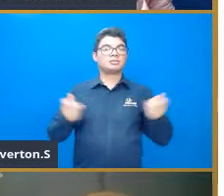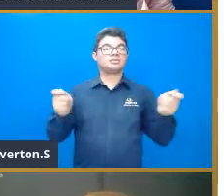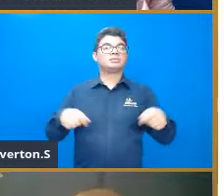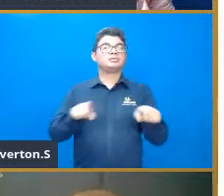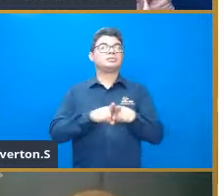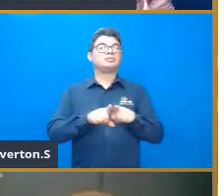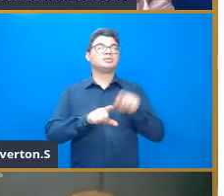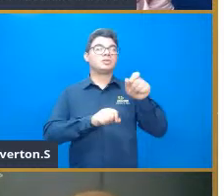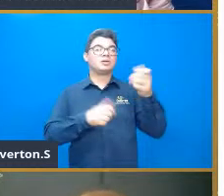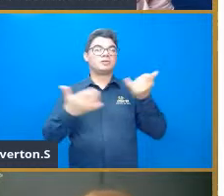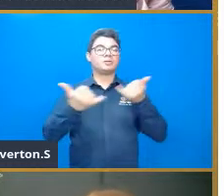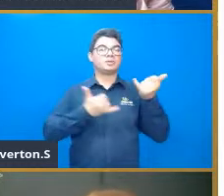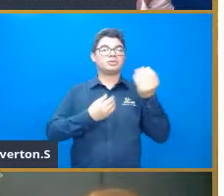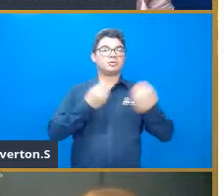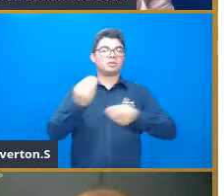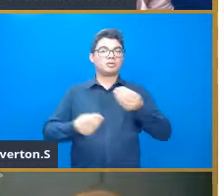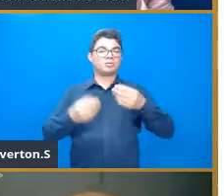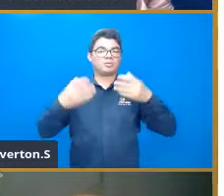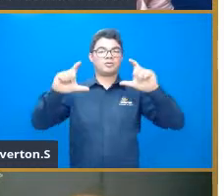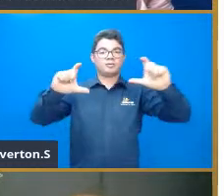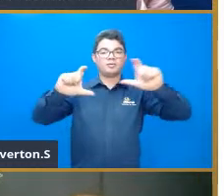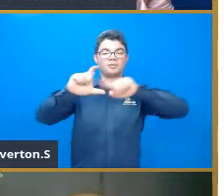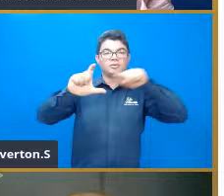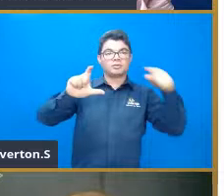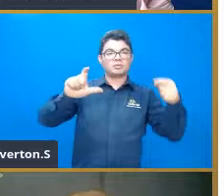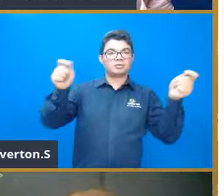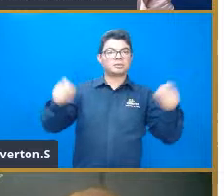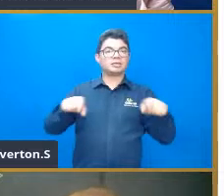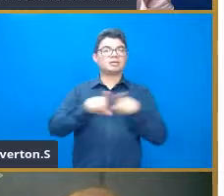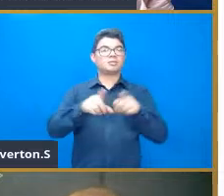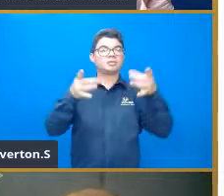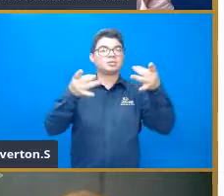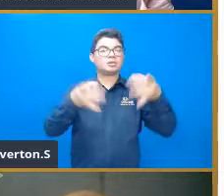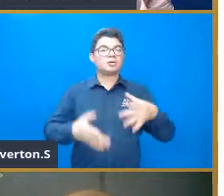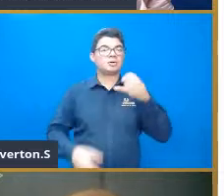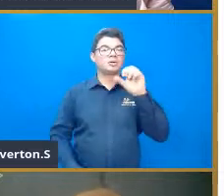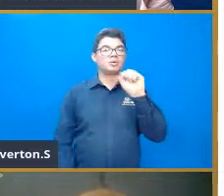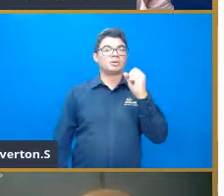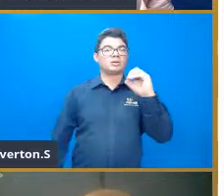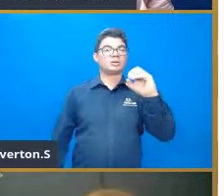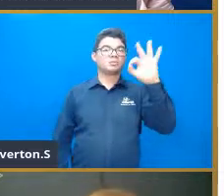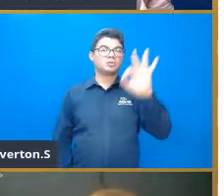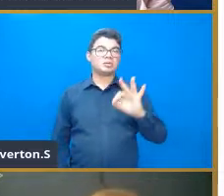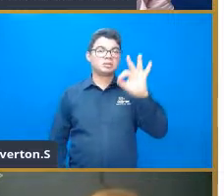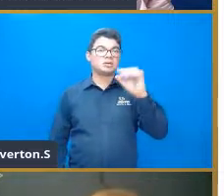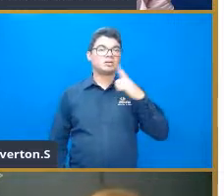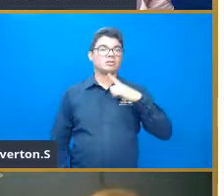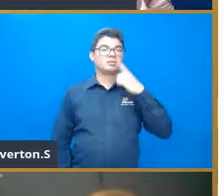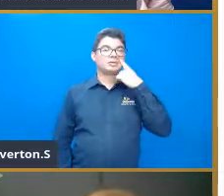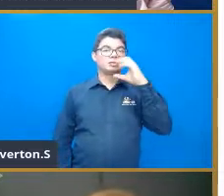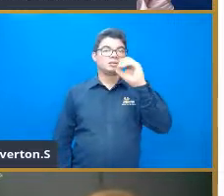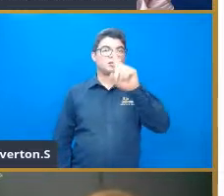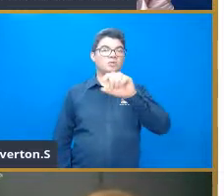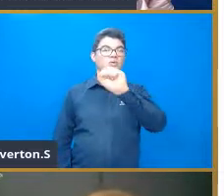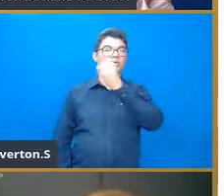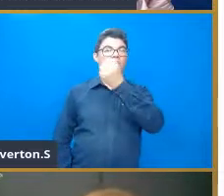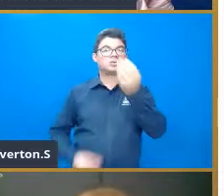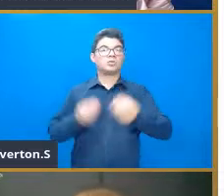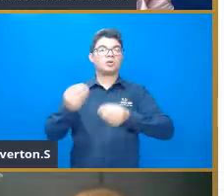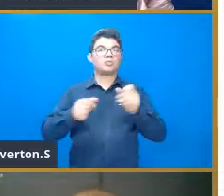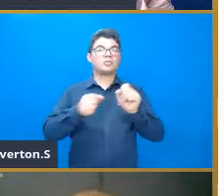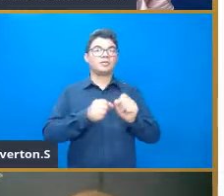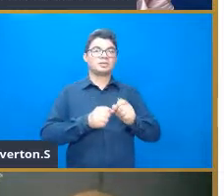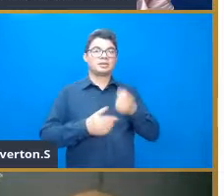informação por meio de uma função. Então, como sobra 80% de poluentes, 80% é 0,8, então a gente vai pensar assim, bom, eu tenho